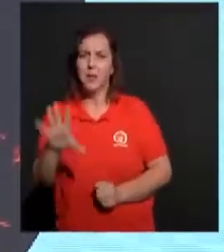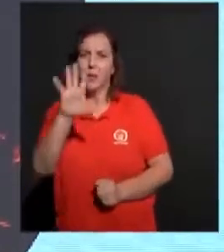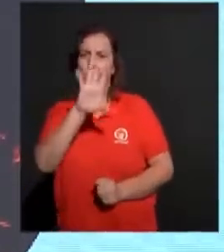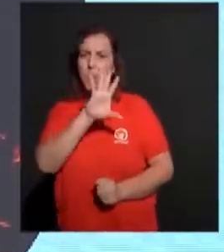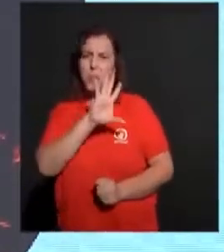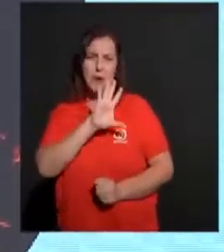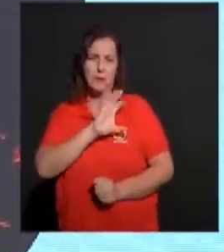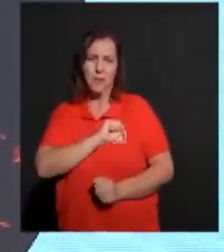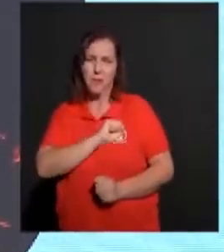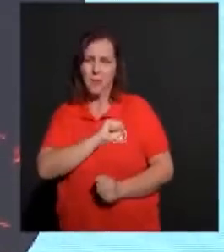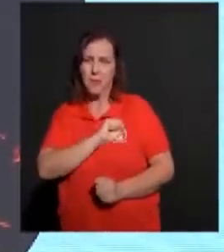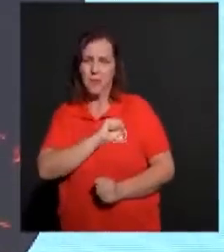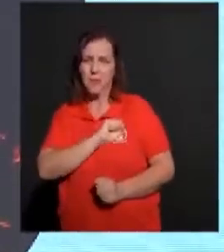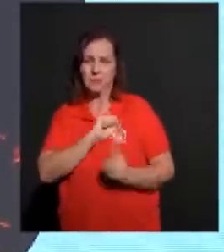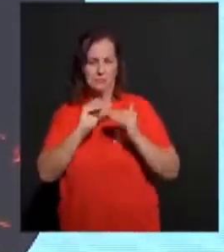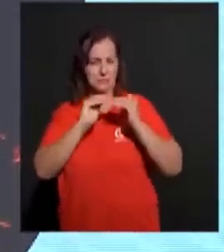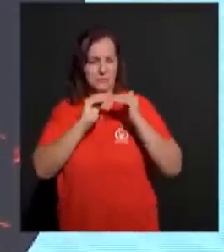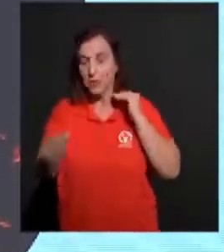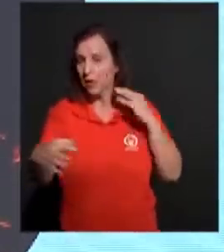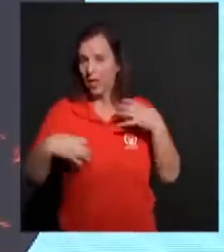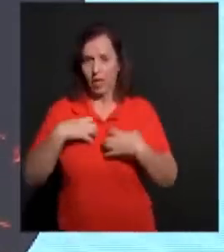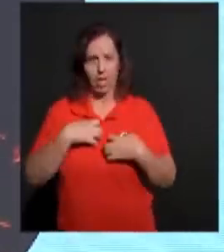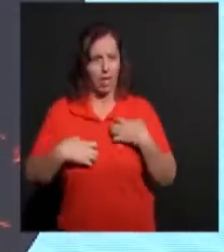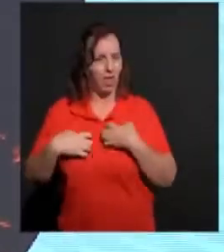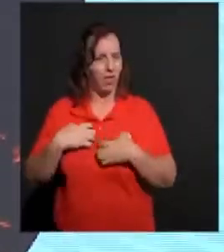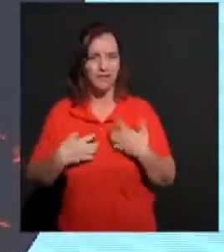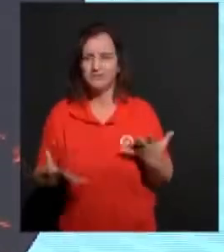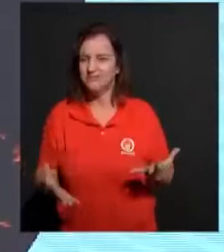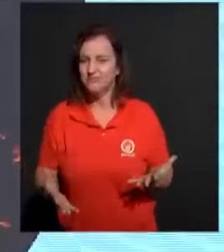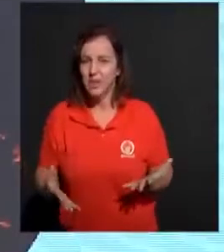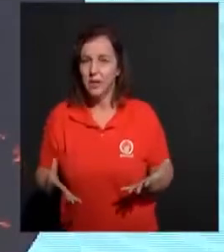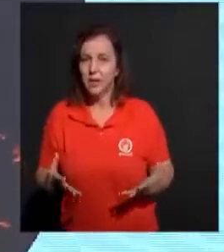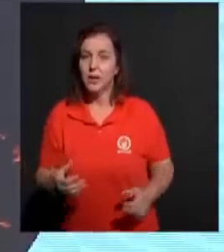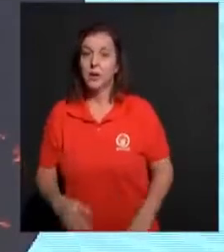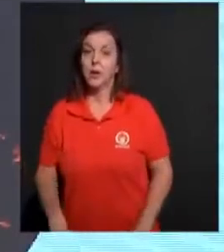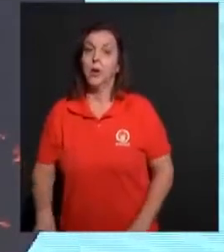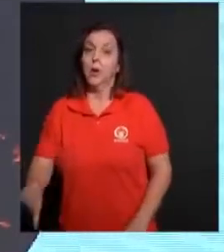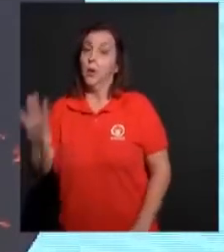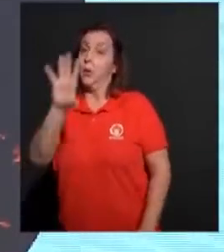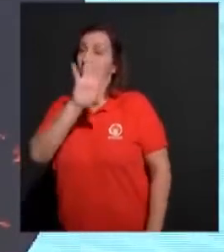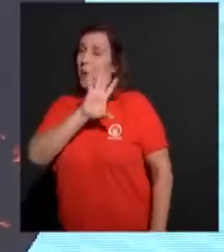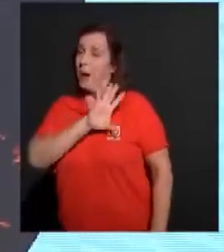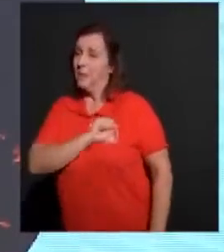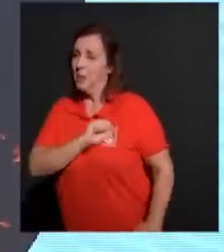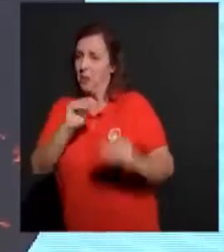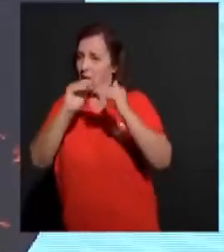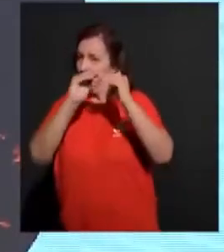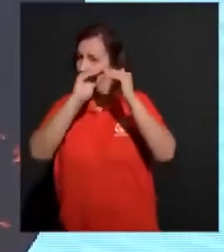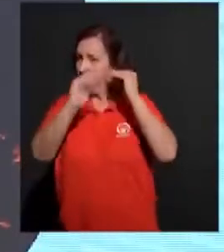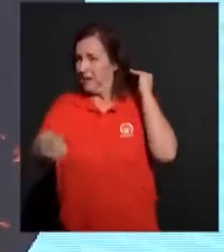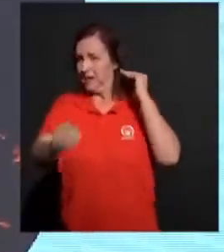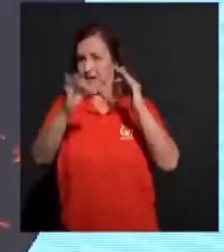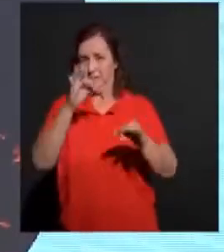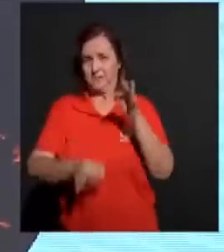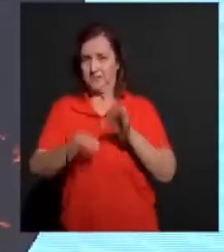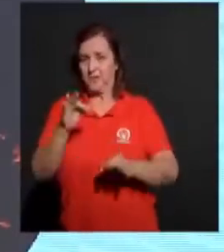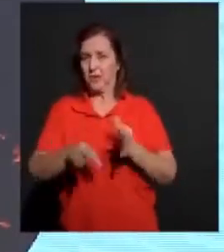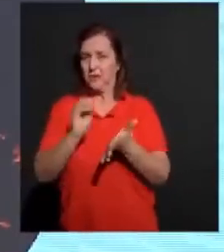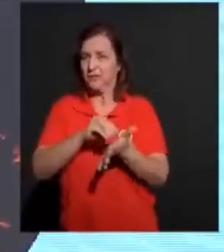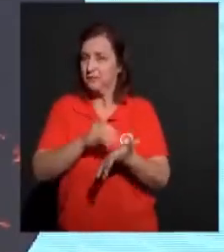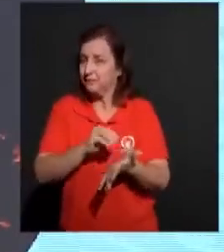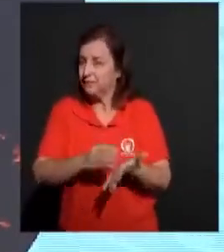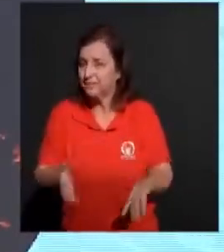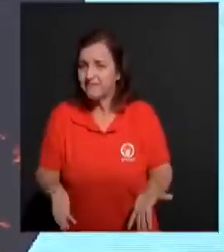ressentimentos. Ele não folga com a injustiça. Ele não aproveita dos defeitos dos outros. Para